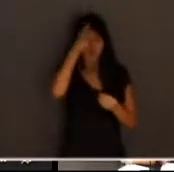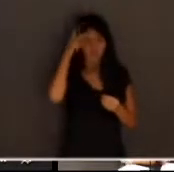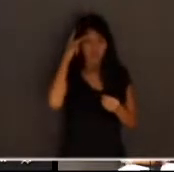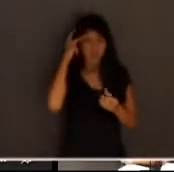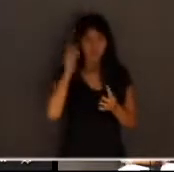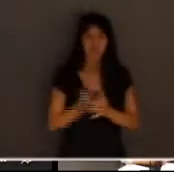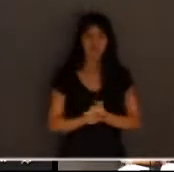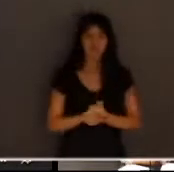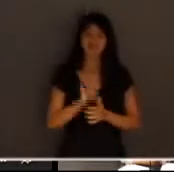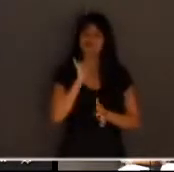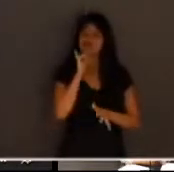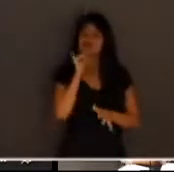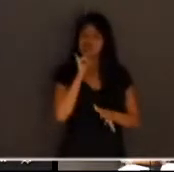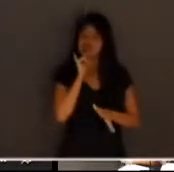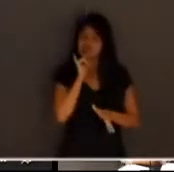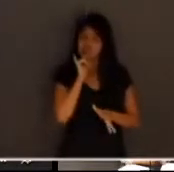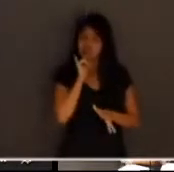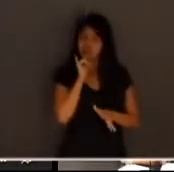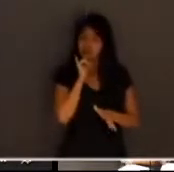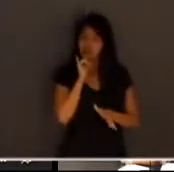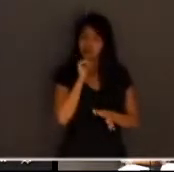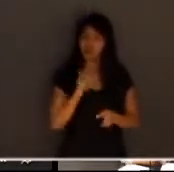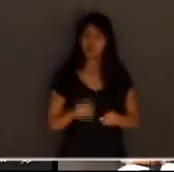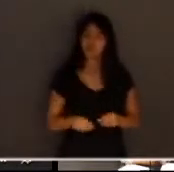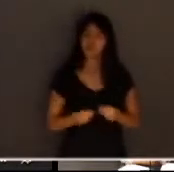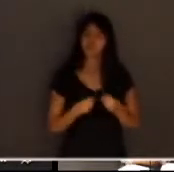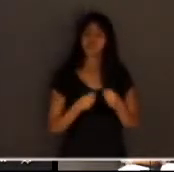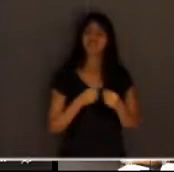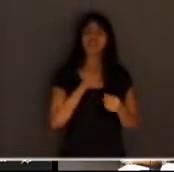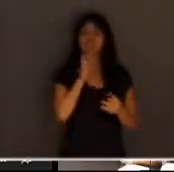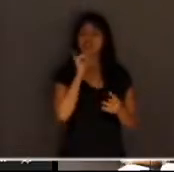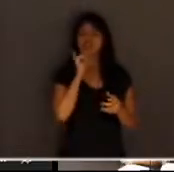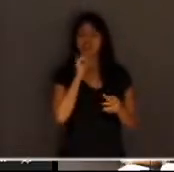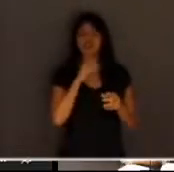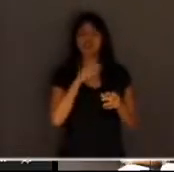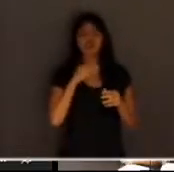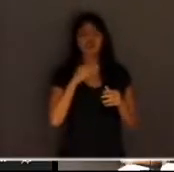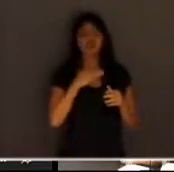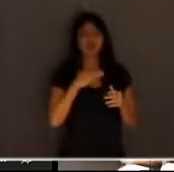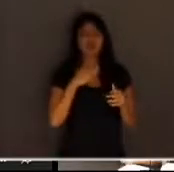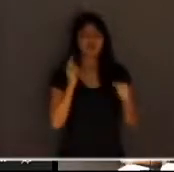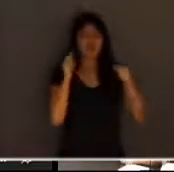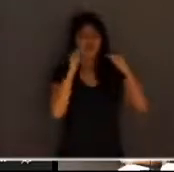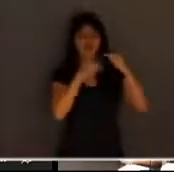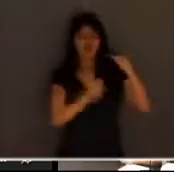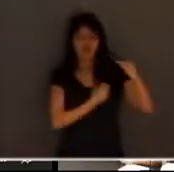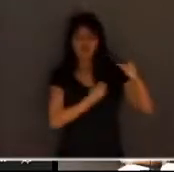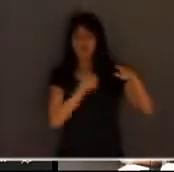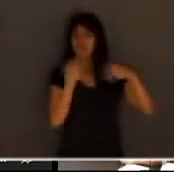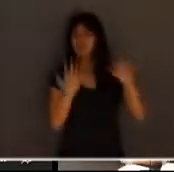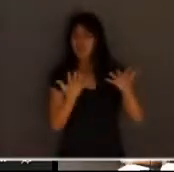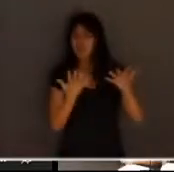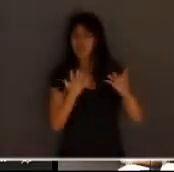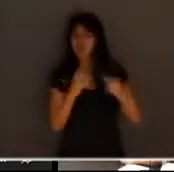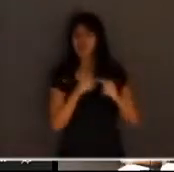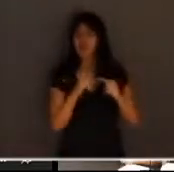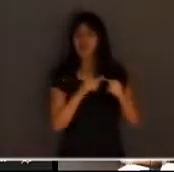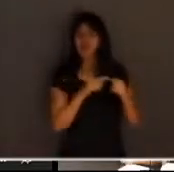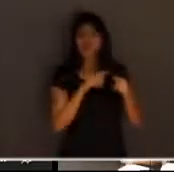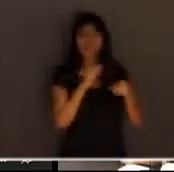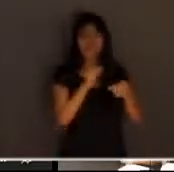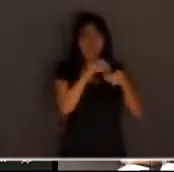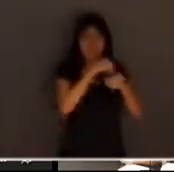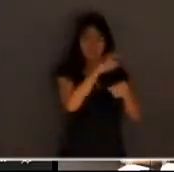gastar a vida defendendo a vida junto ao povo é uma grande missão de vida é a atuação no tribunal do júri dentro